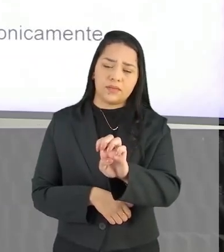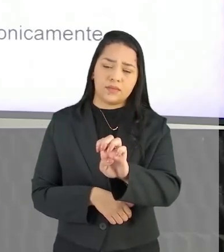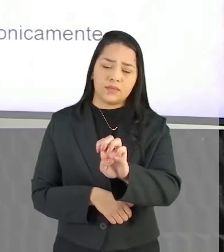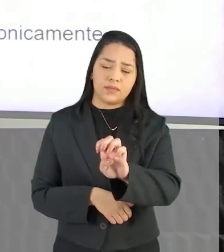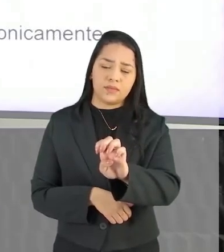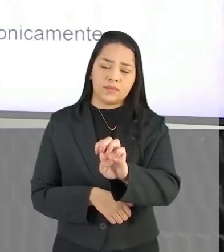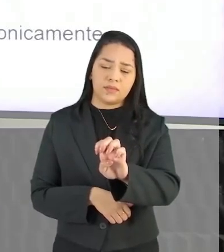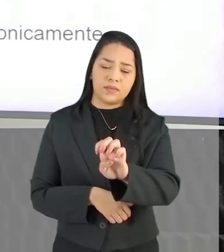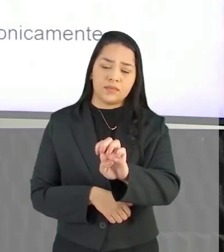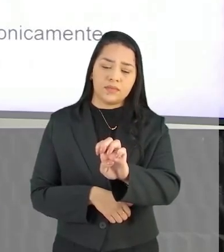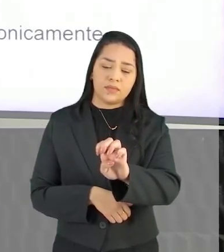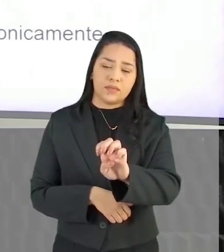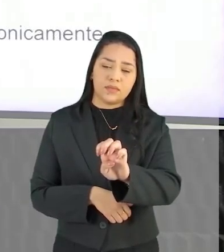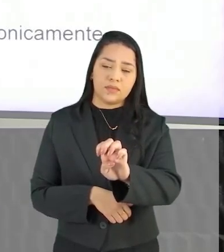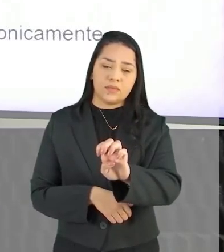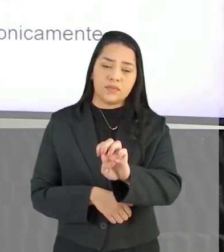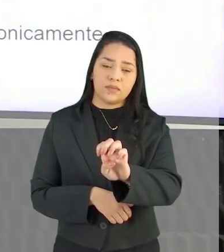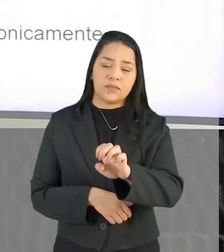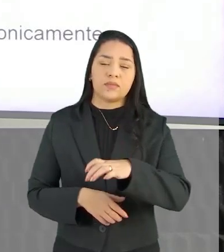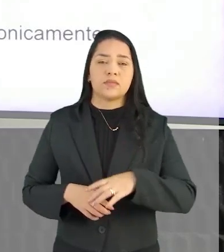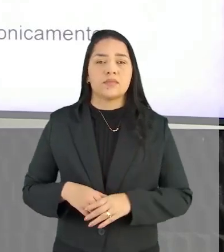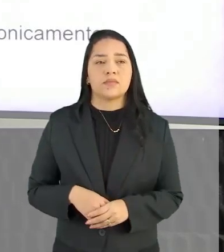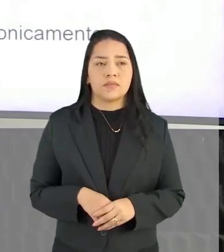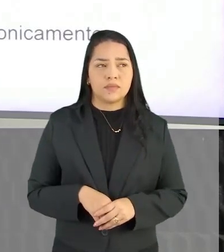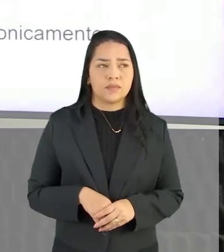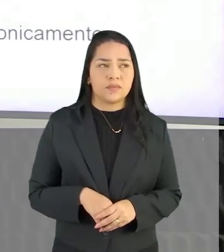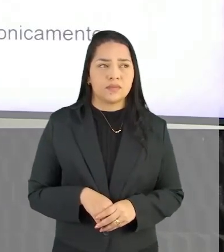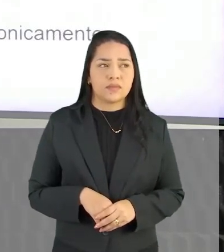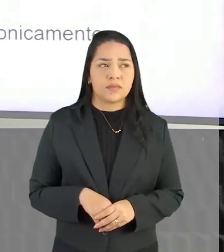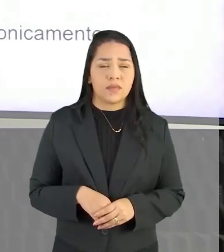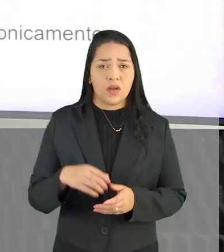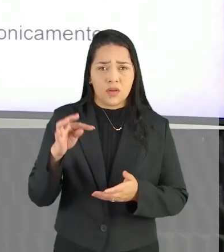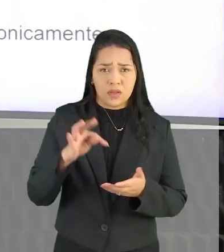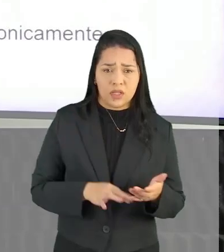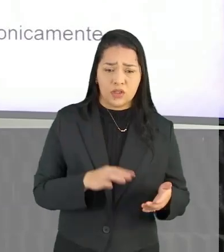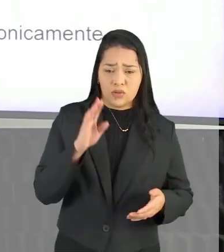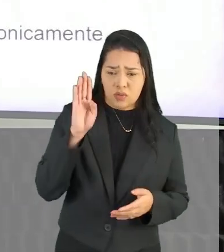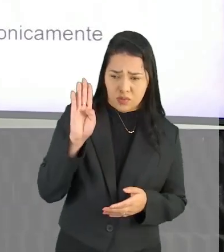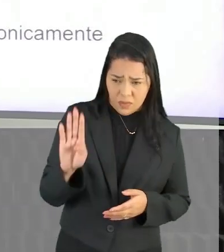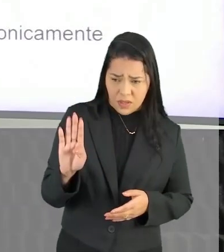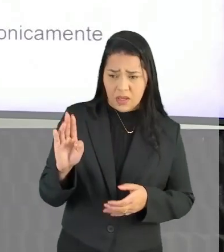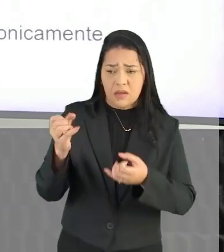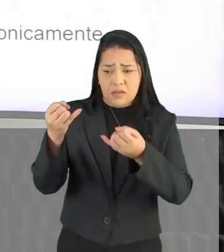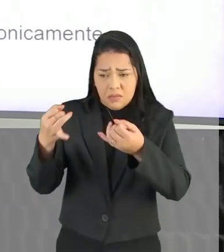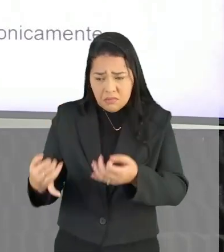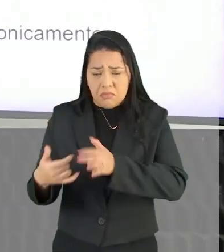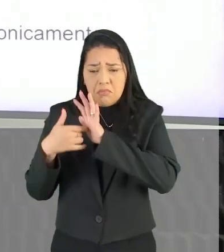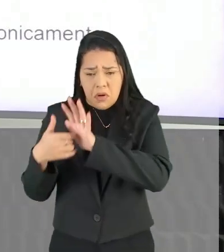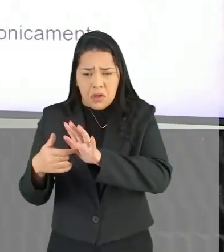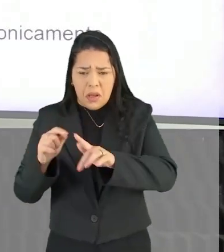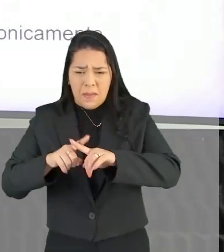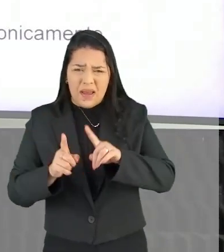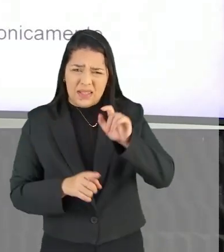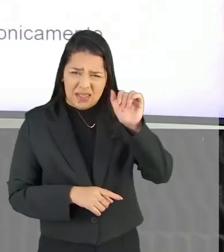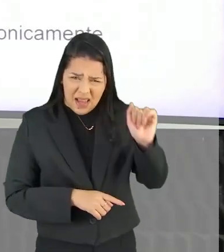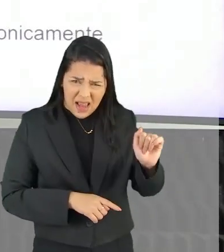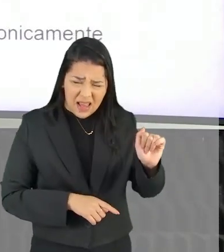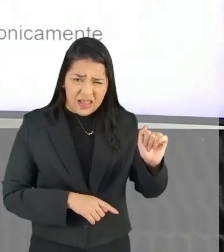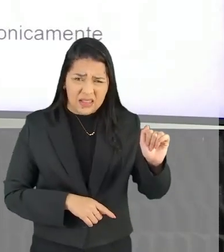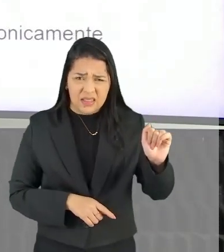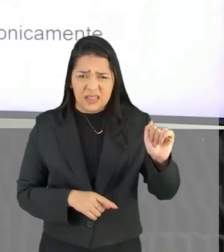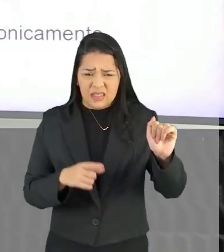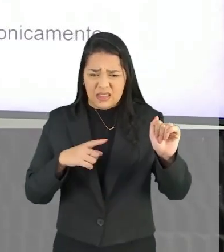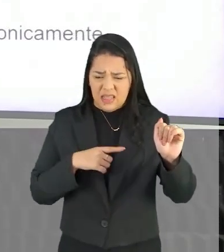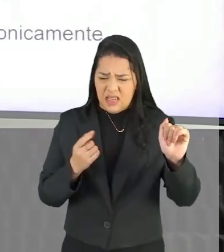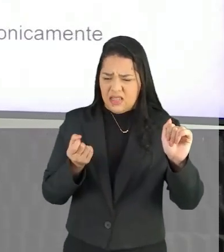textos apresentam Ironicamente a paisagem brasileira No texto B Isso é bem explícito Mas no texto A Será que tem essa